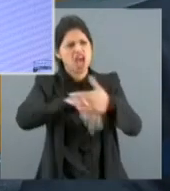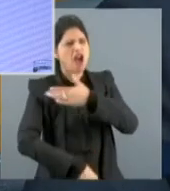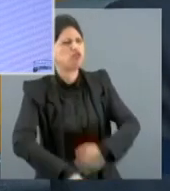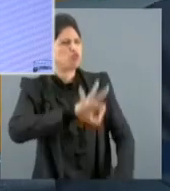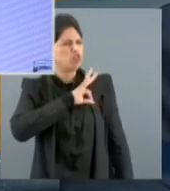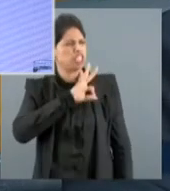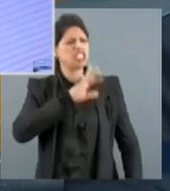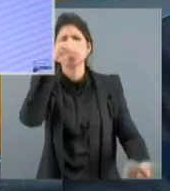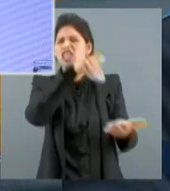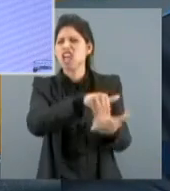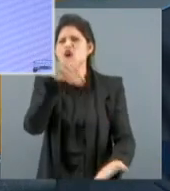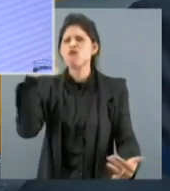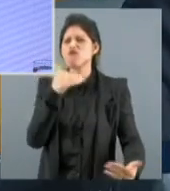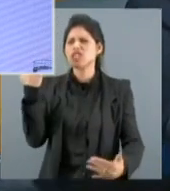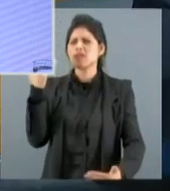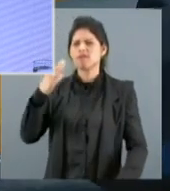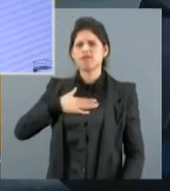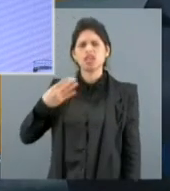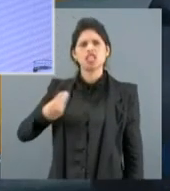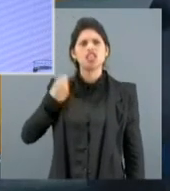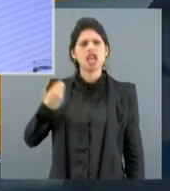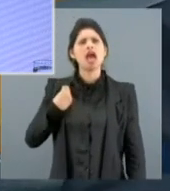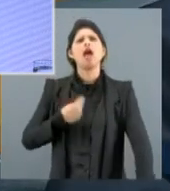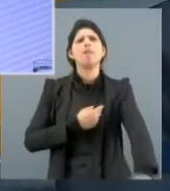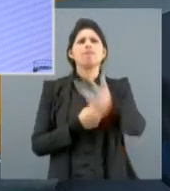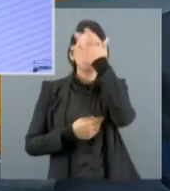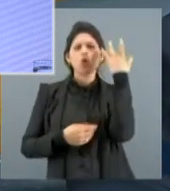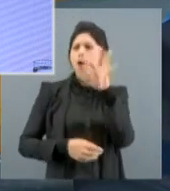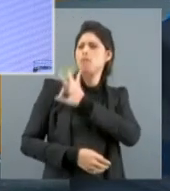Mas a gente não pode banalizar o termo golpe de Estado. Vamos acompanhar, então.